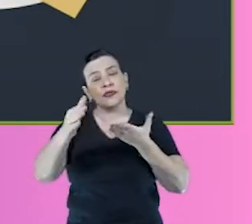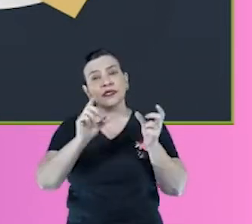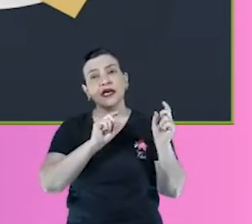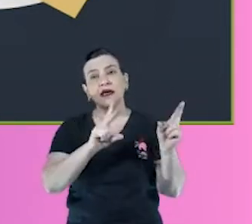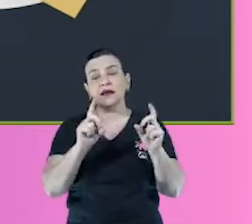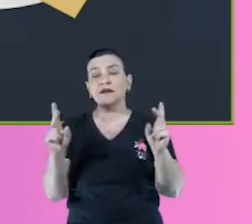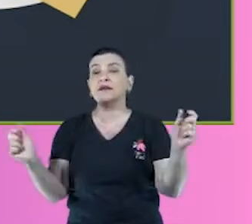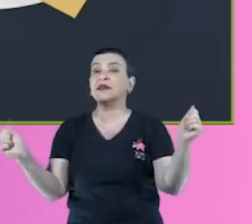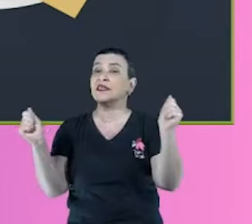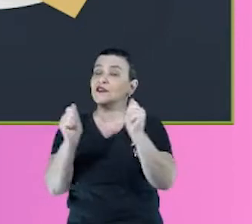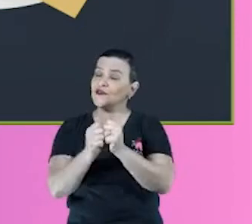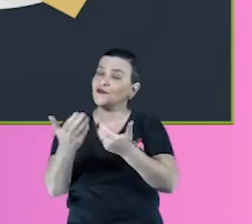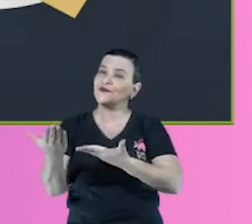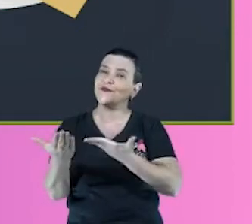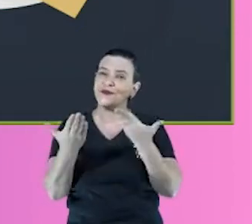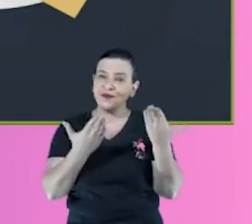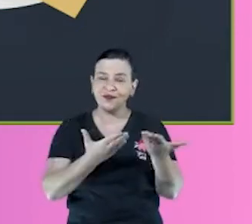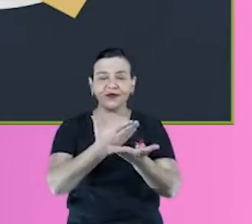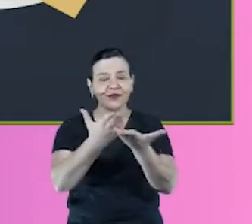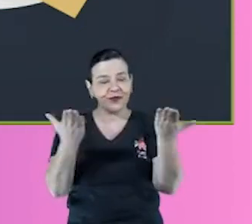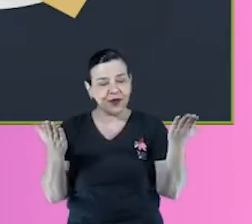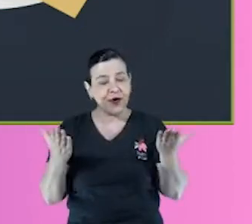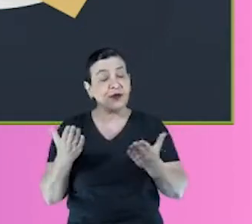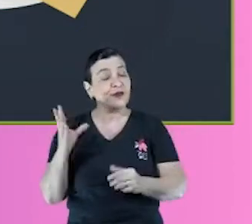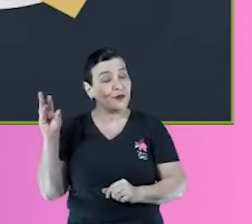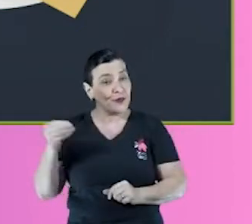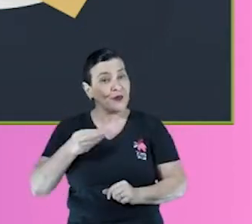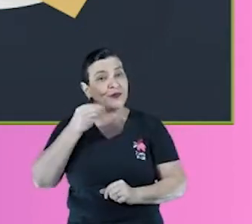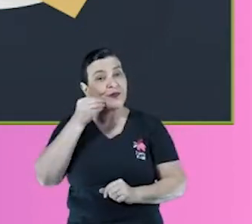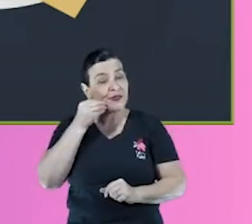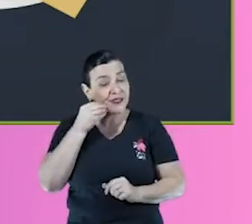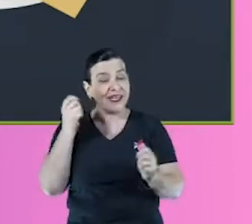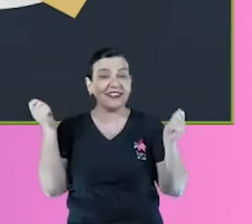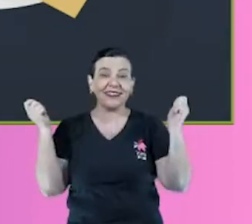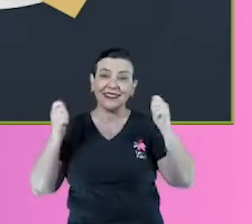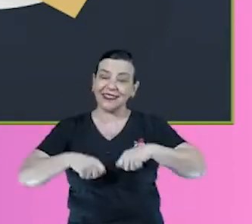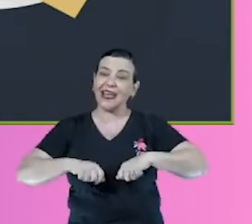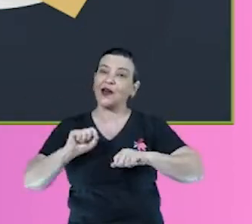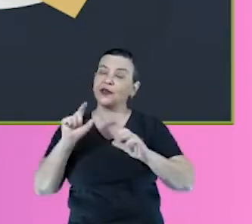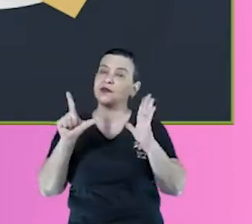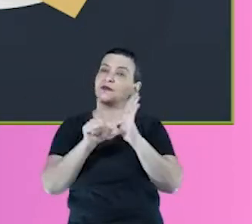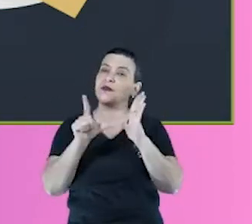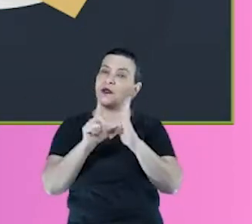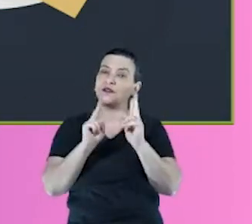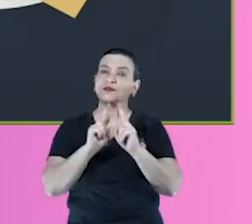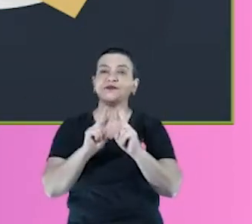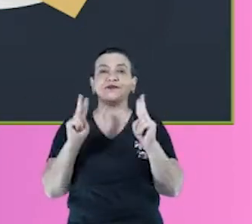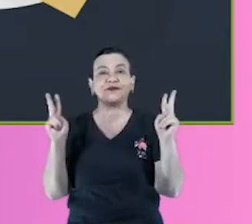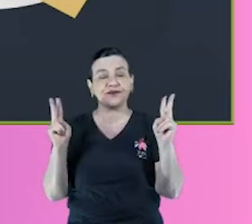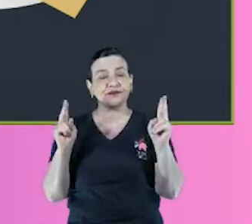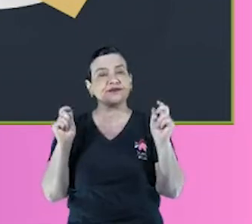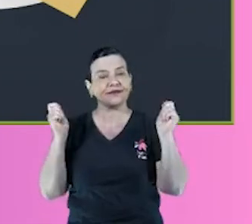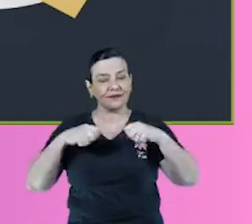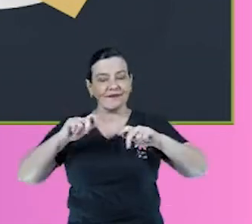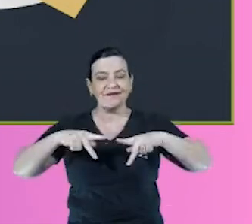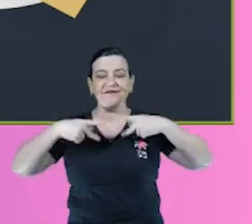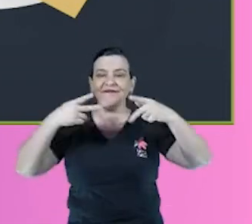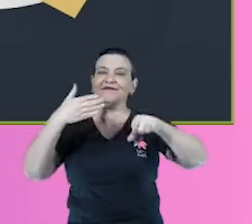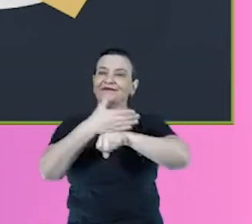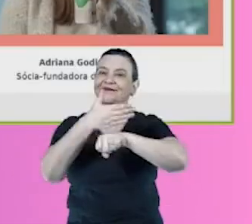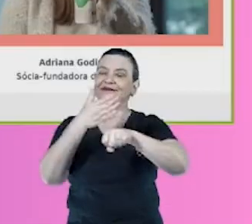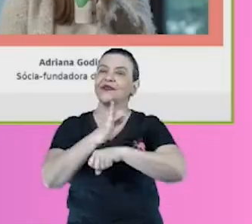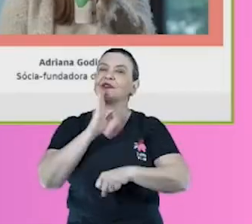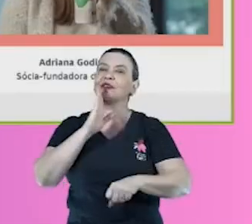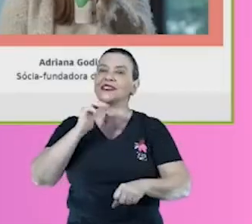Então super convido a todas que tenham, né, essa oportunidade de passar a ter uma loja virtual a entrar nesse link pra nos conhecer um pouquinho melhor também.